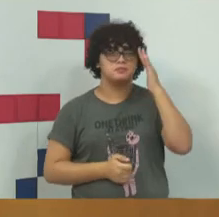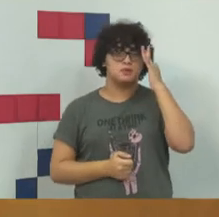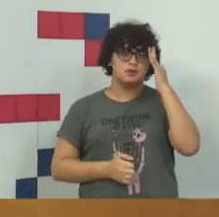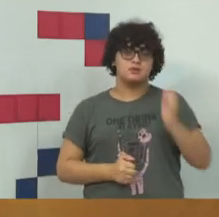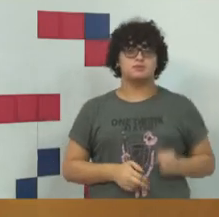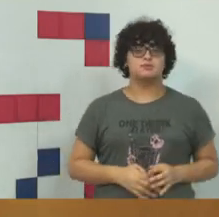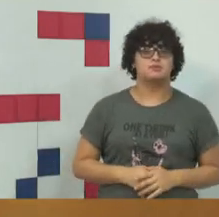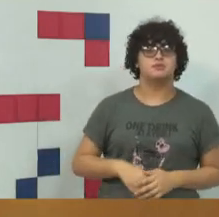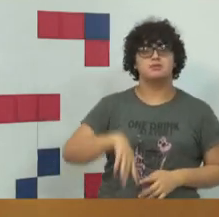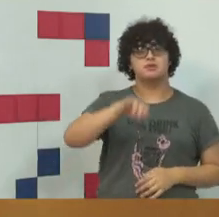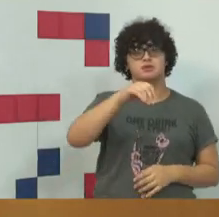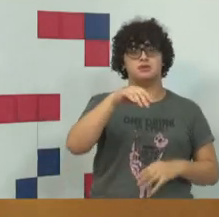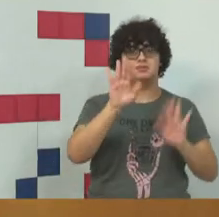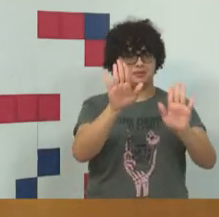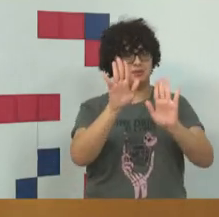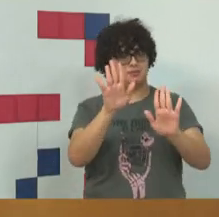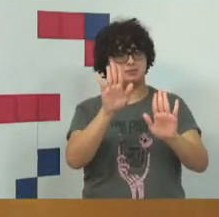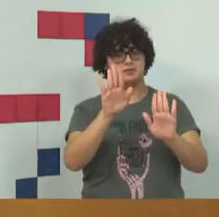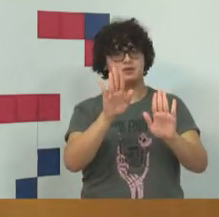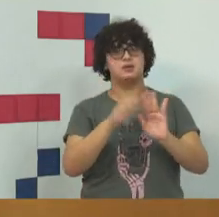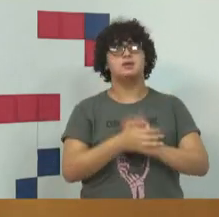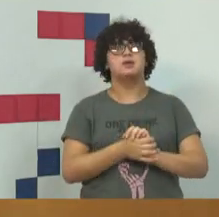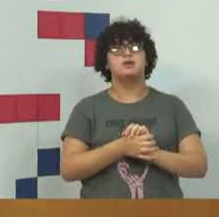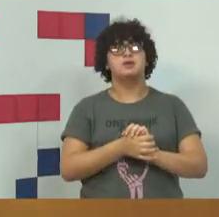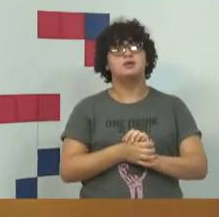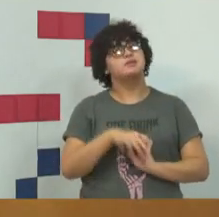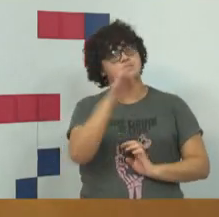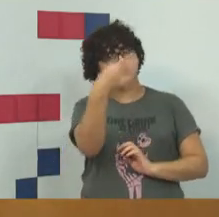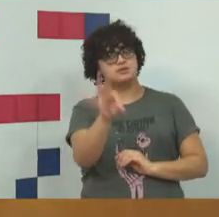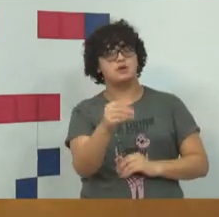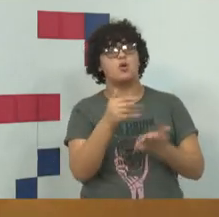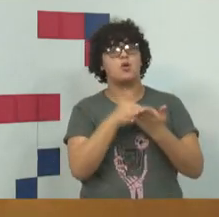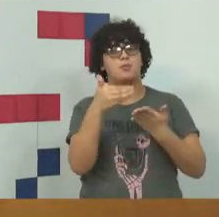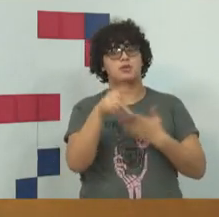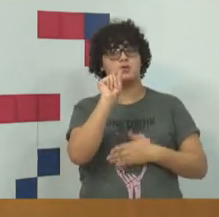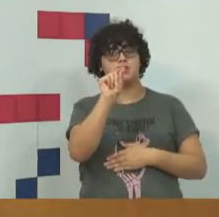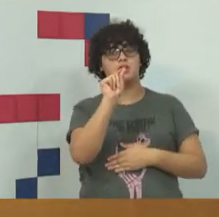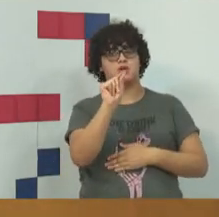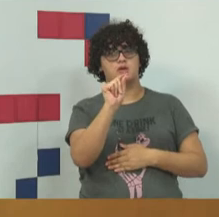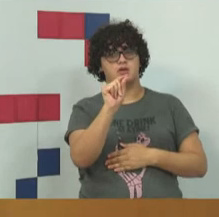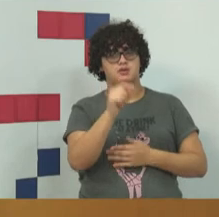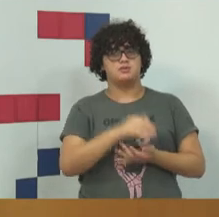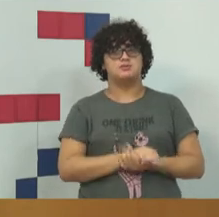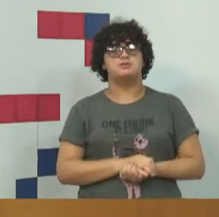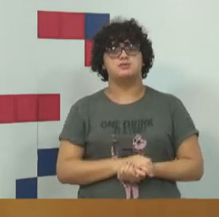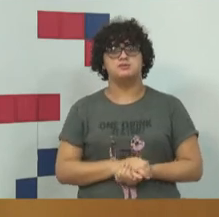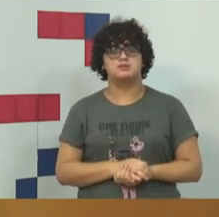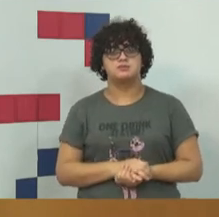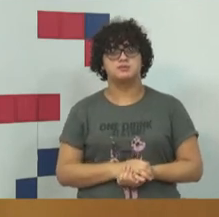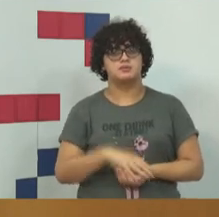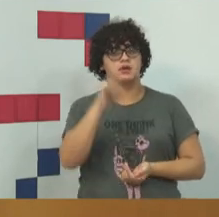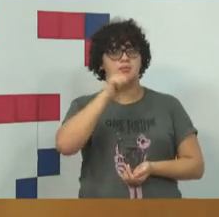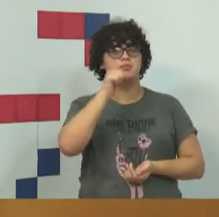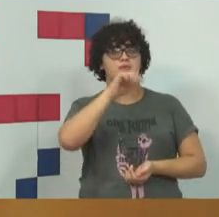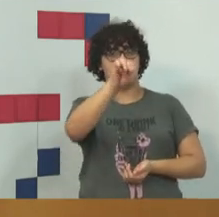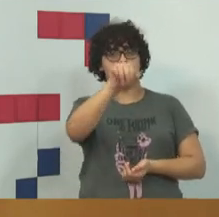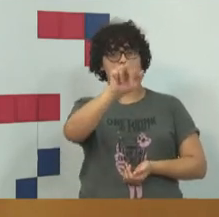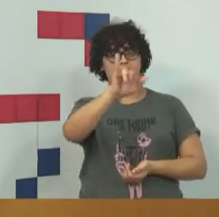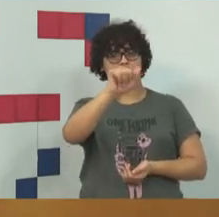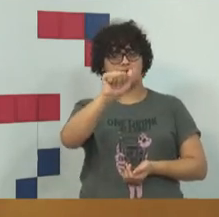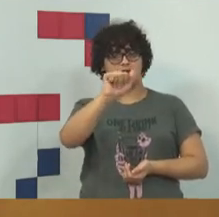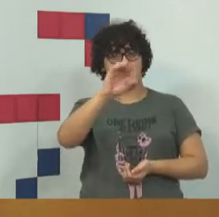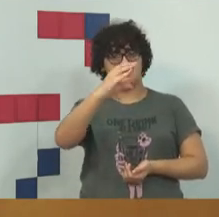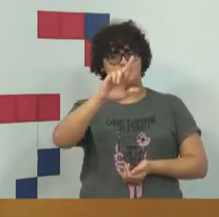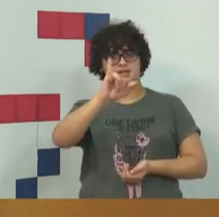O Jefferson... Não, não, não. Espera aí. Aqui. Ah, sim. Vamos começar aqui, do começo. A Maria Cristina Mendes